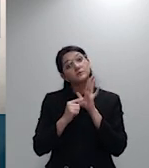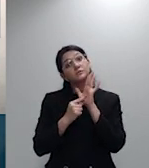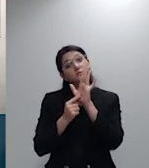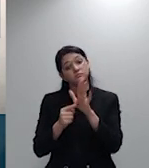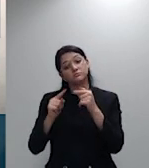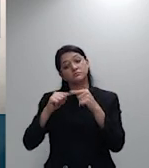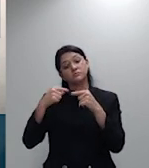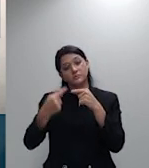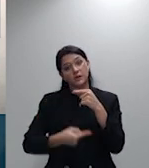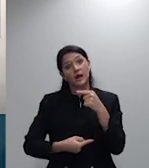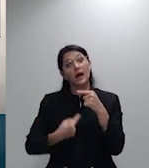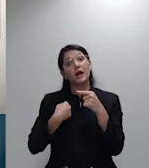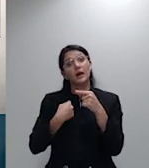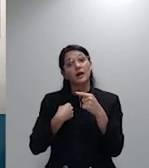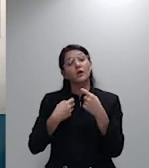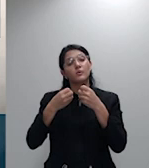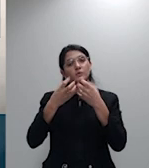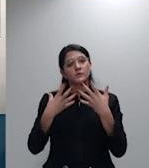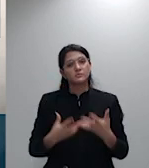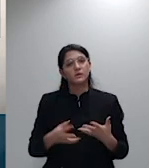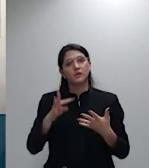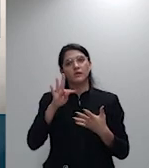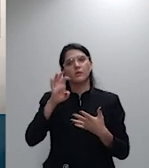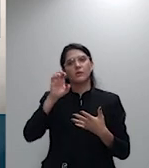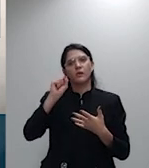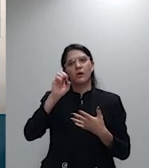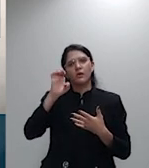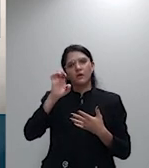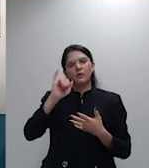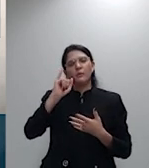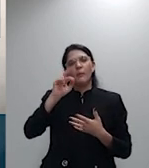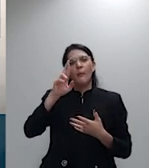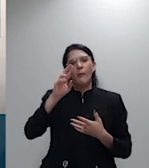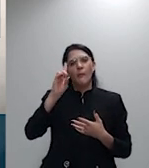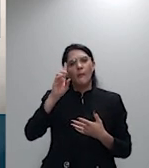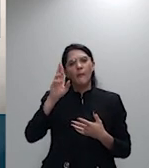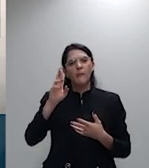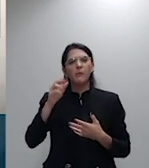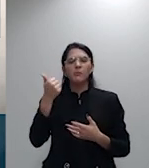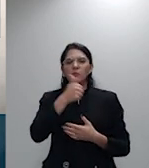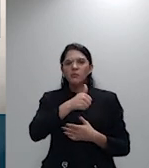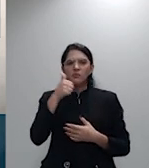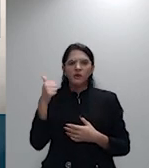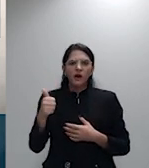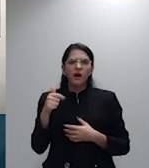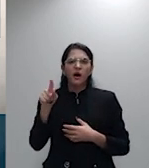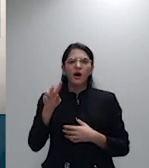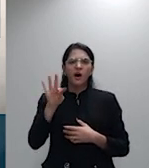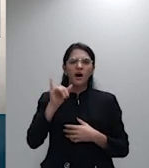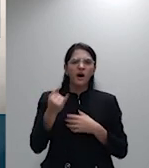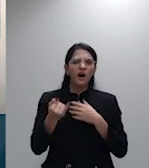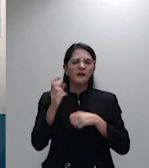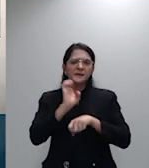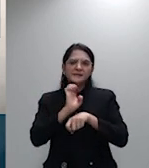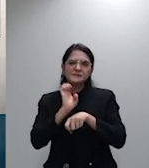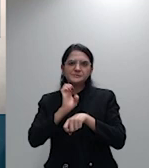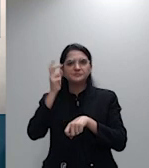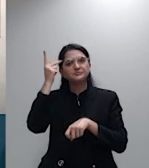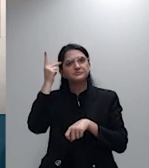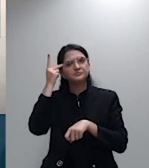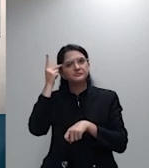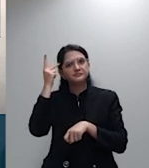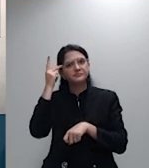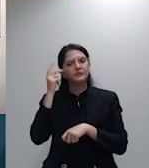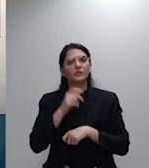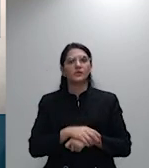firmada no IRDR 11 do Tribunal de Justiça de São Paulo embora enunciada também com base no tema